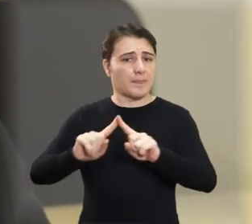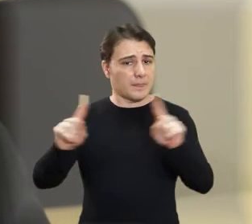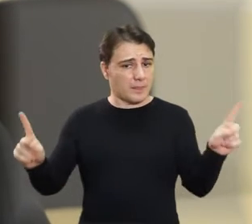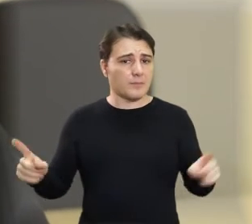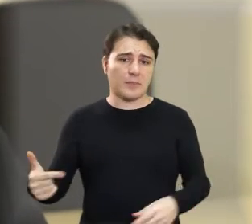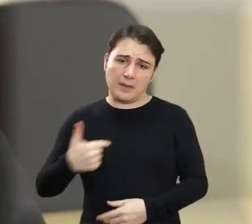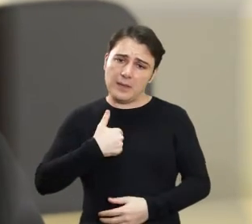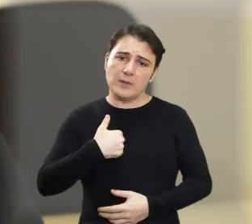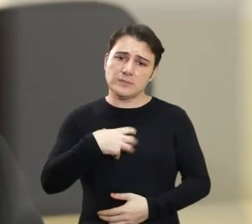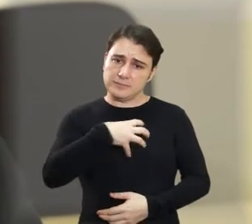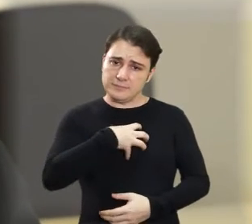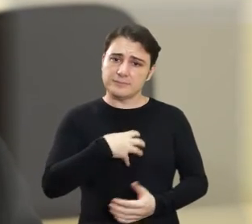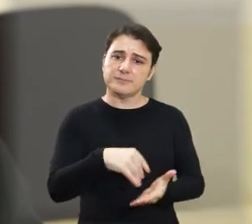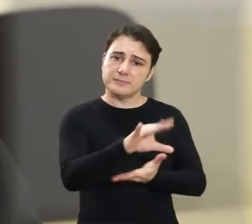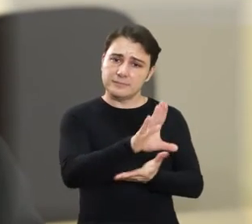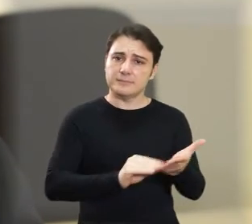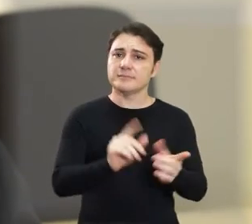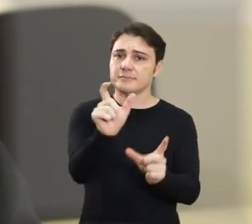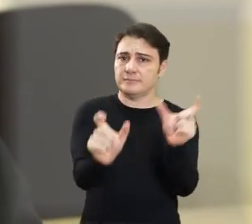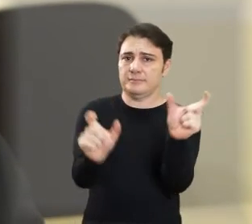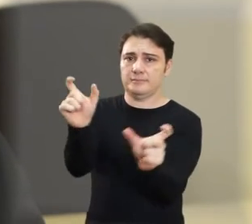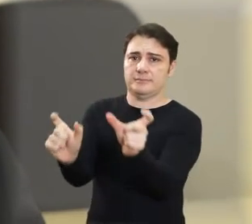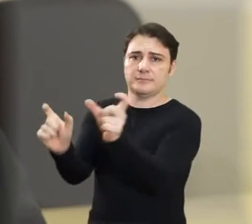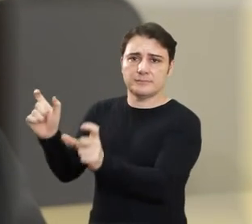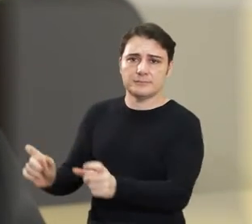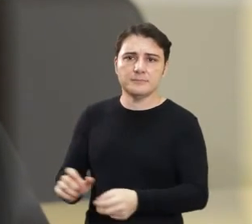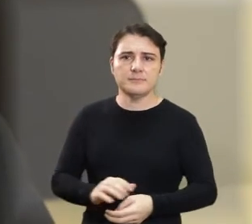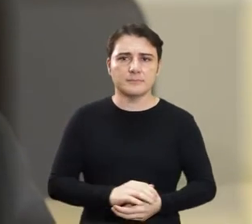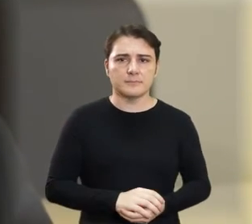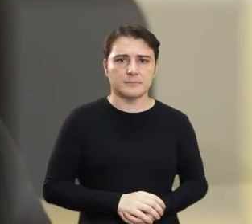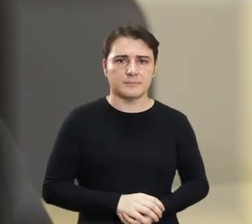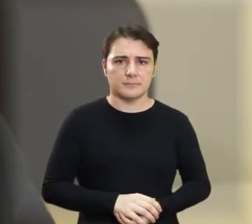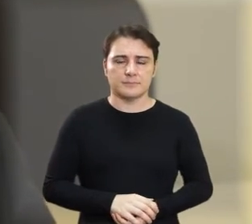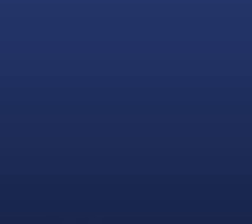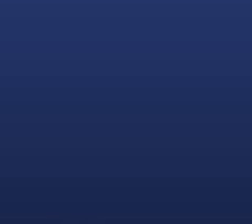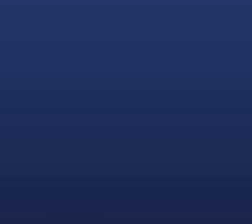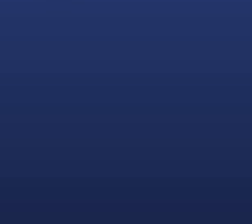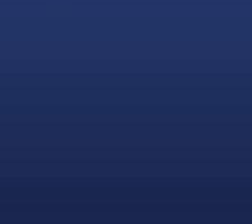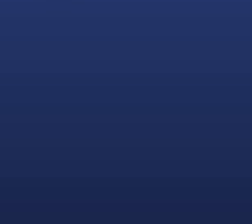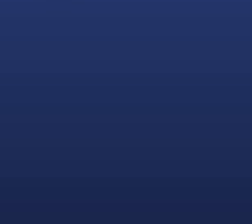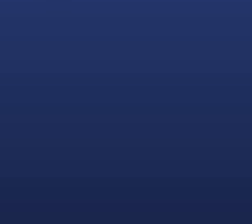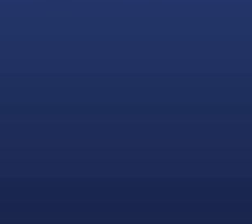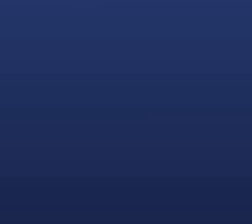sem se corromper. Então, a minha inspiração é justamente em cima dessas pessoas.